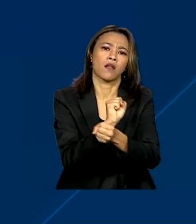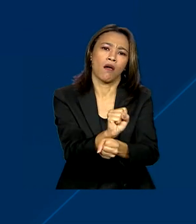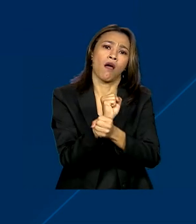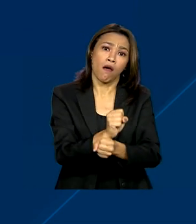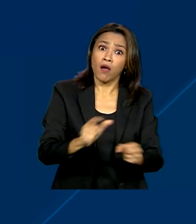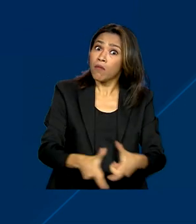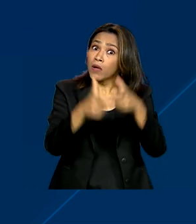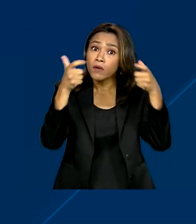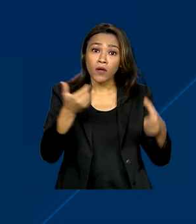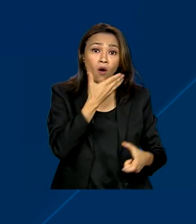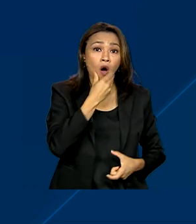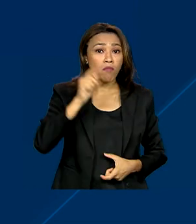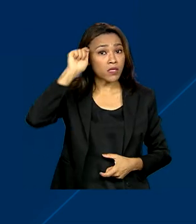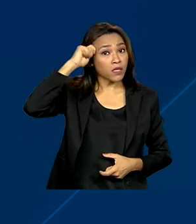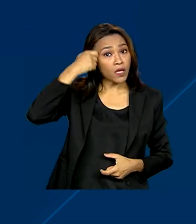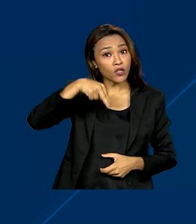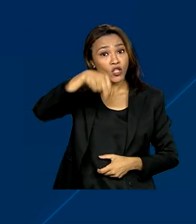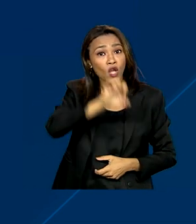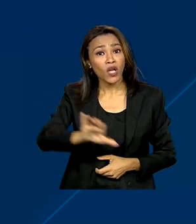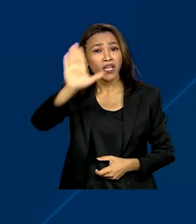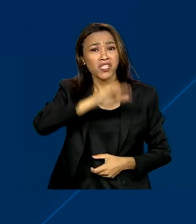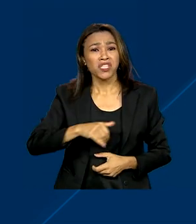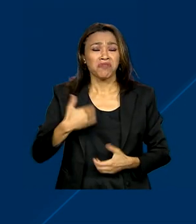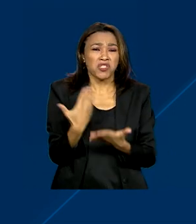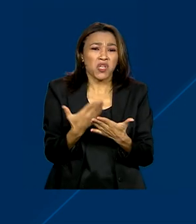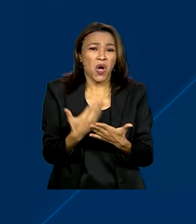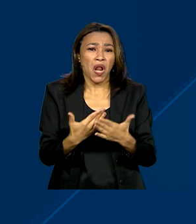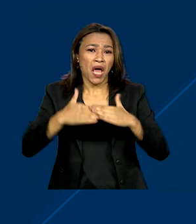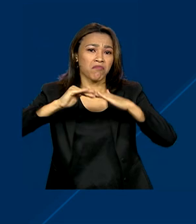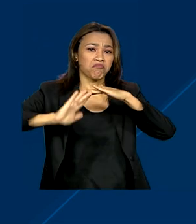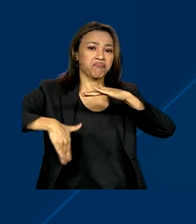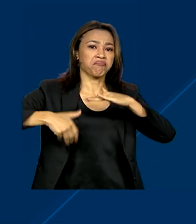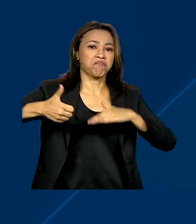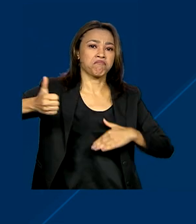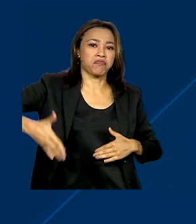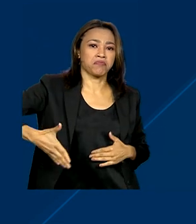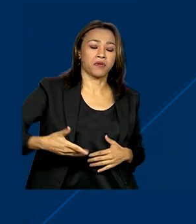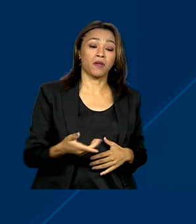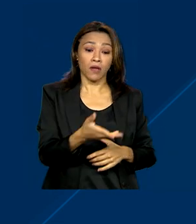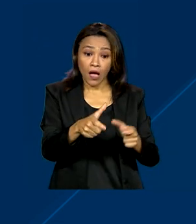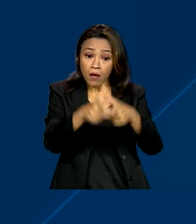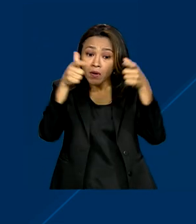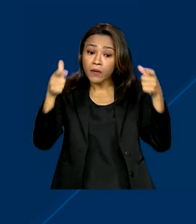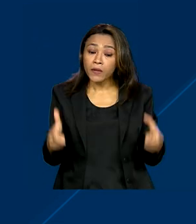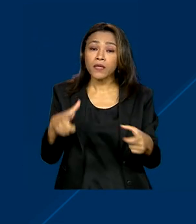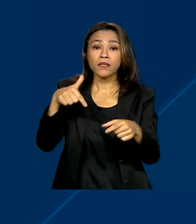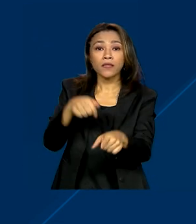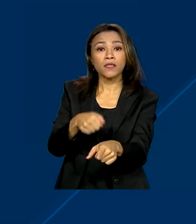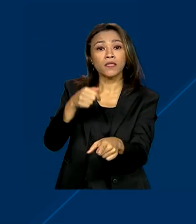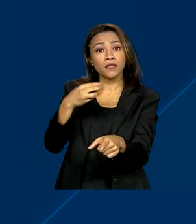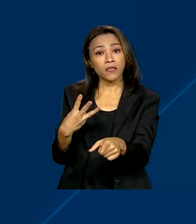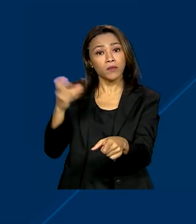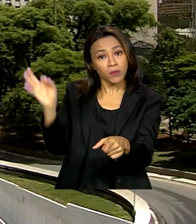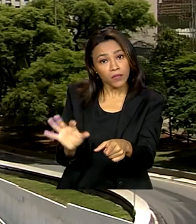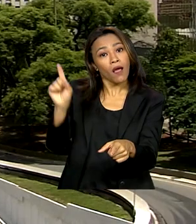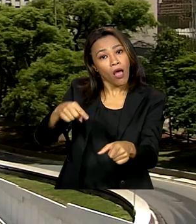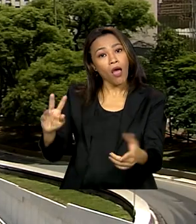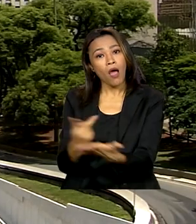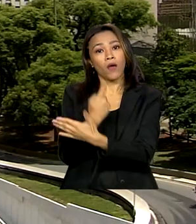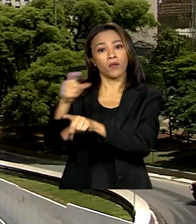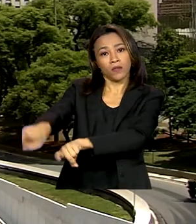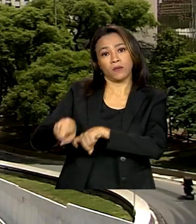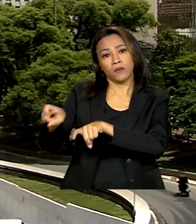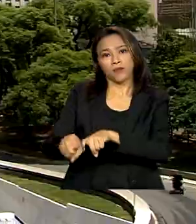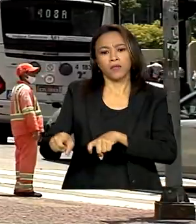negros e nordestinos, com baixa escolaridade. Mais de 70% das ocorrências são na área rural. Nas